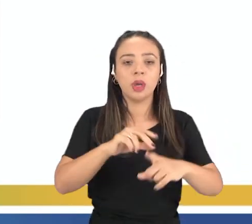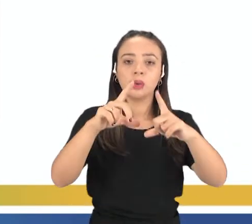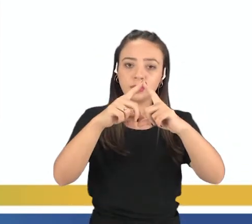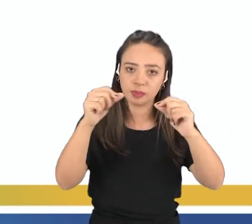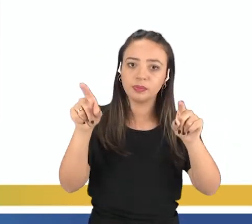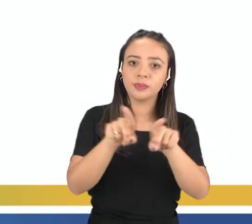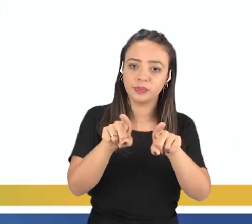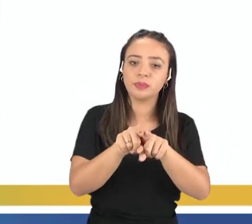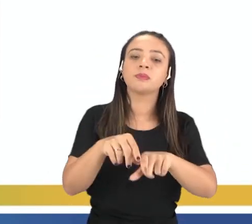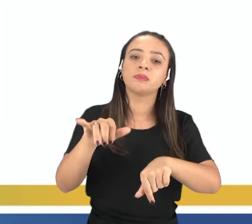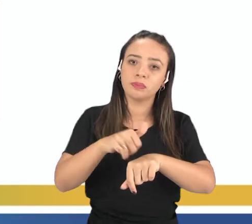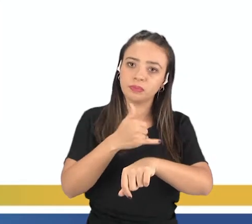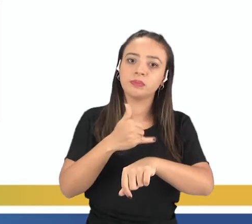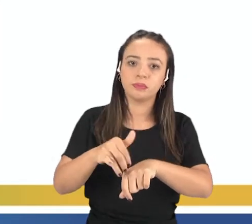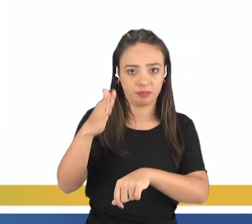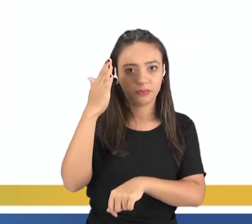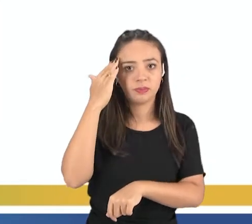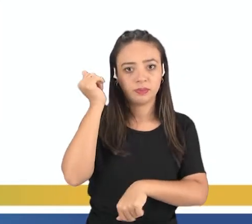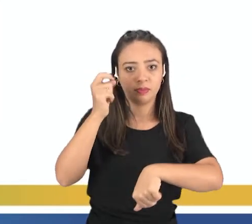formas, tá?